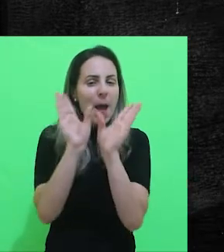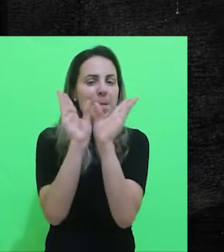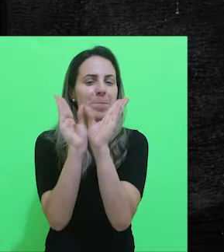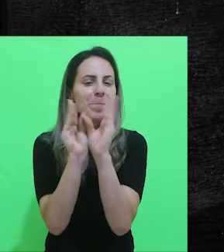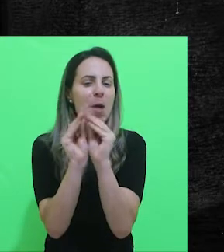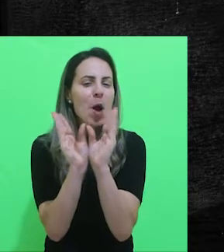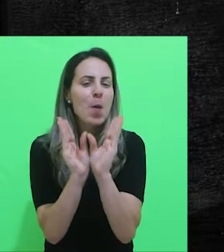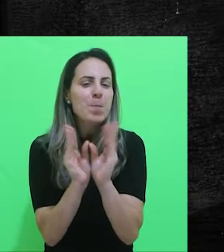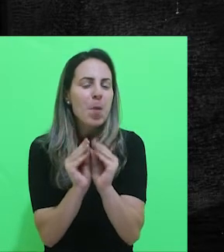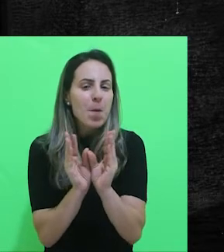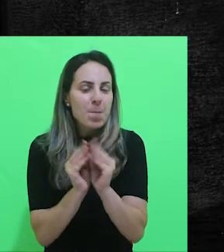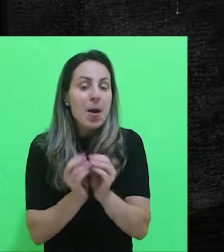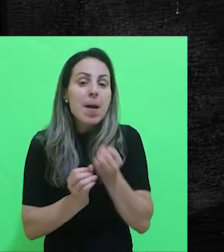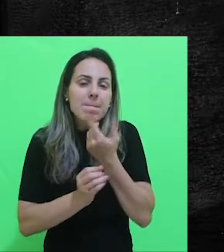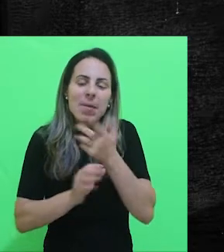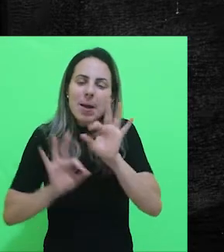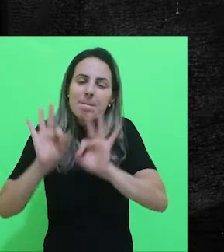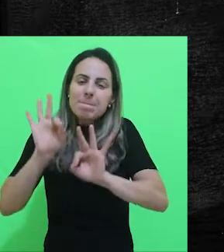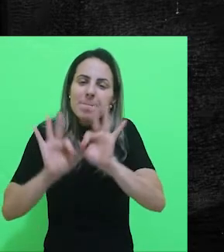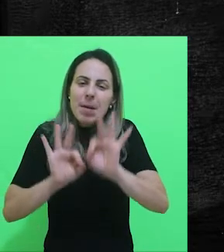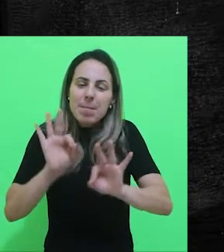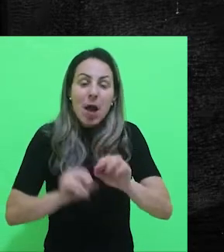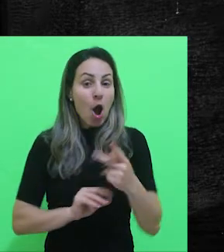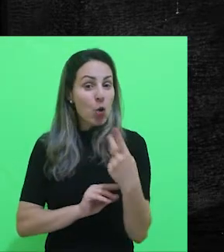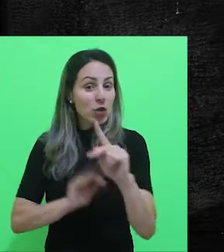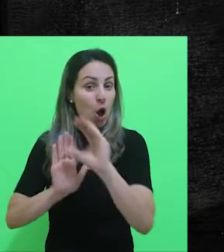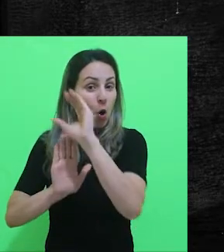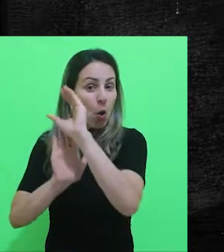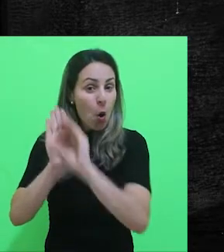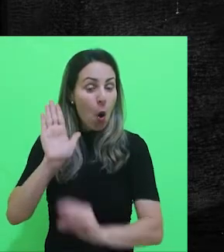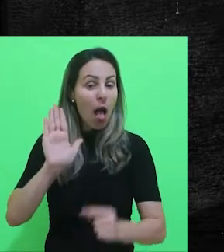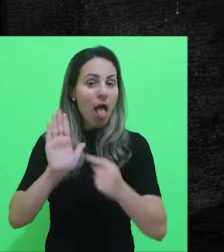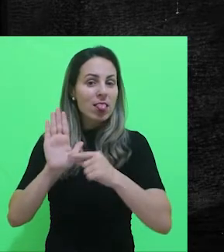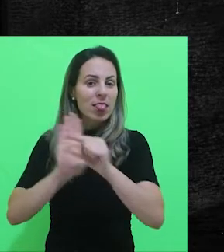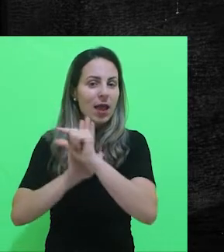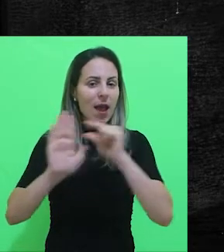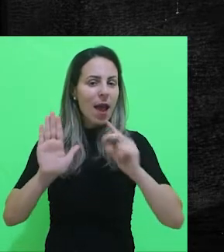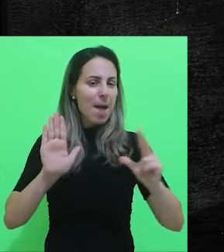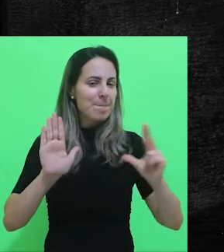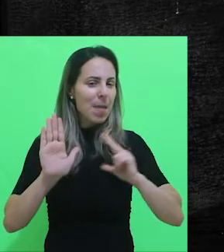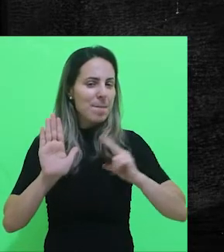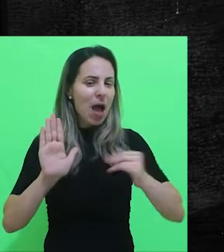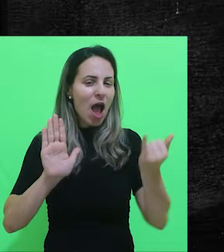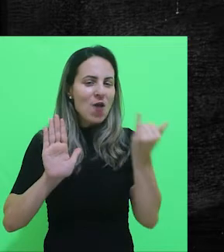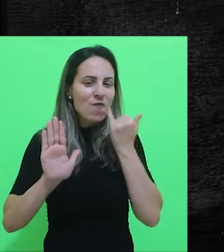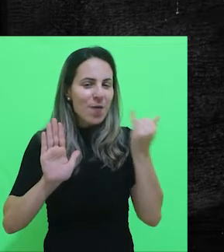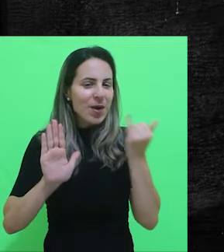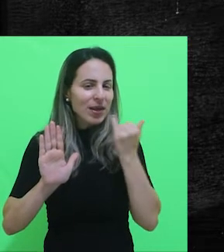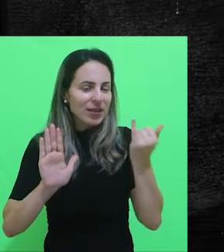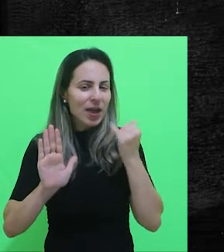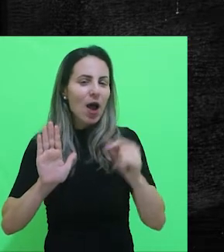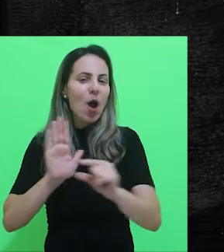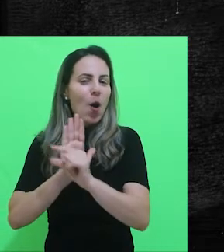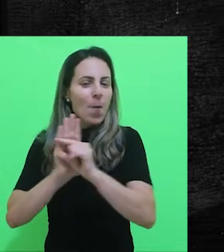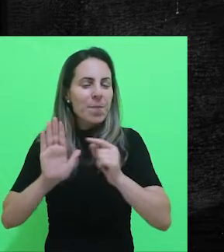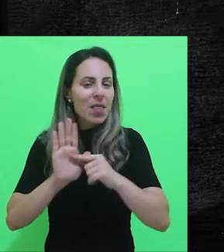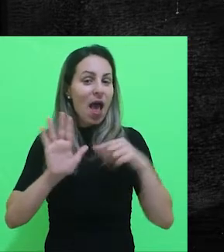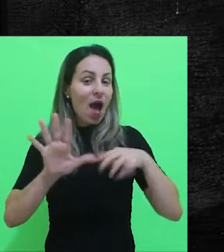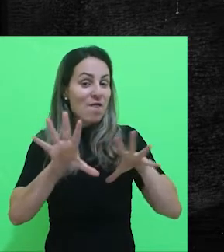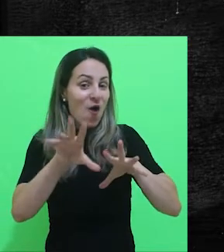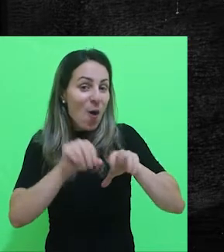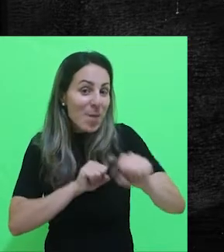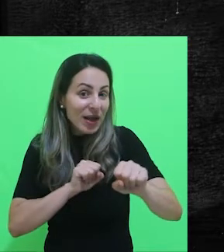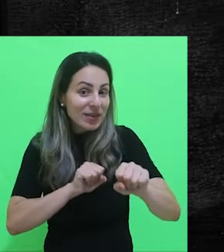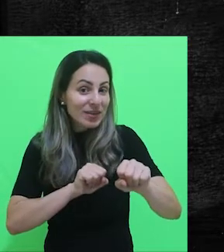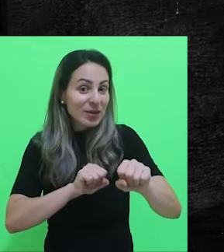sucinto e bem elaborado. O seu currículo deve trazer os seus dados pessoais de contato, a sua formação,